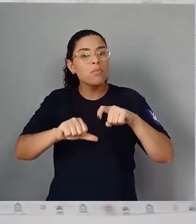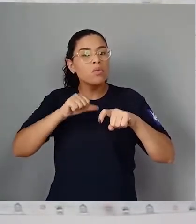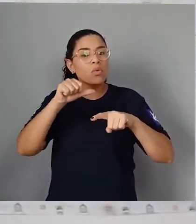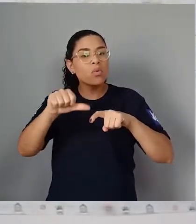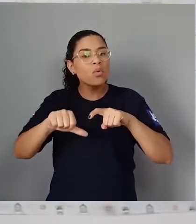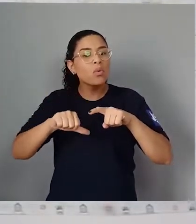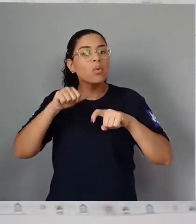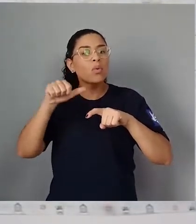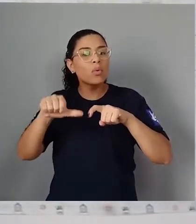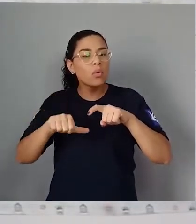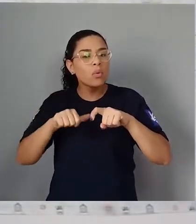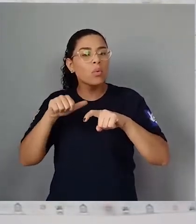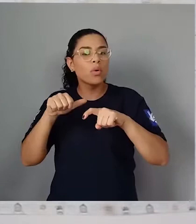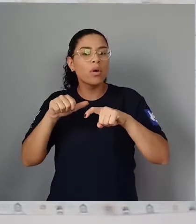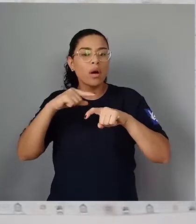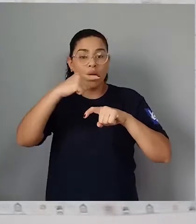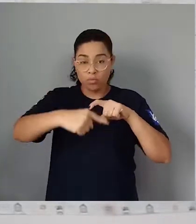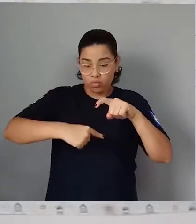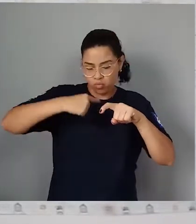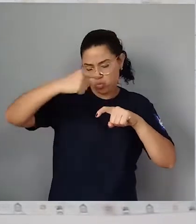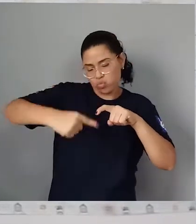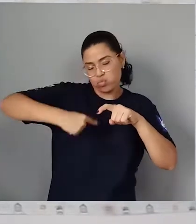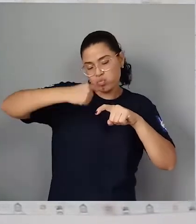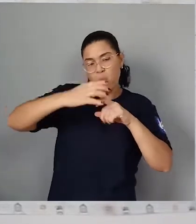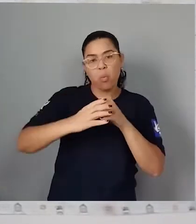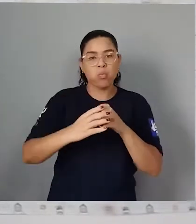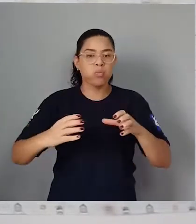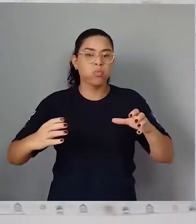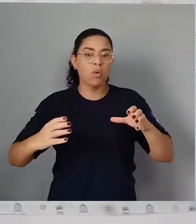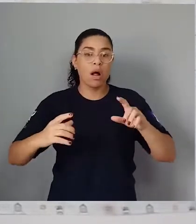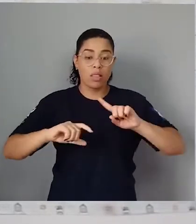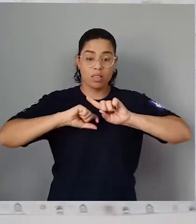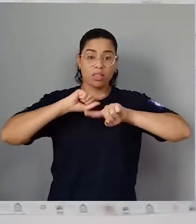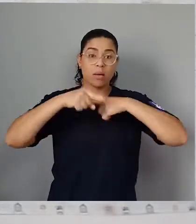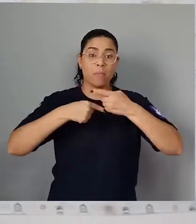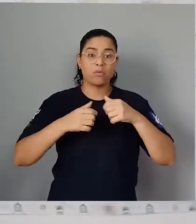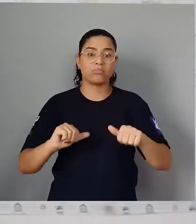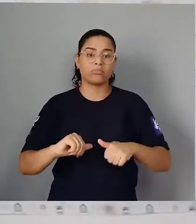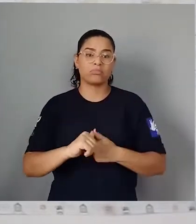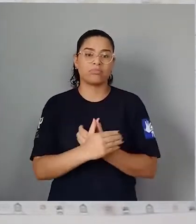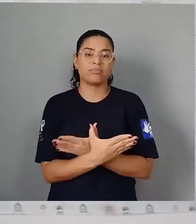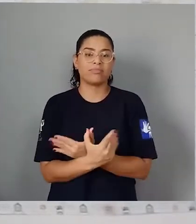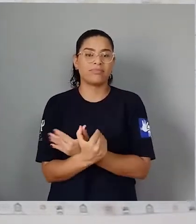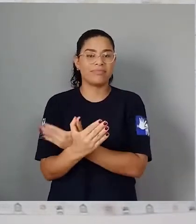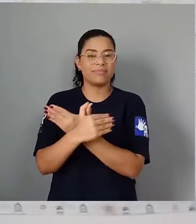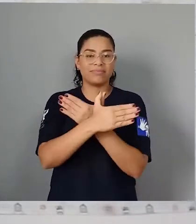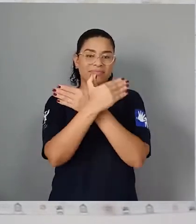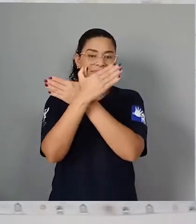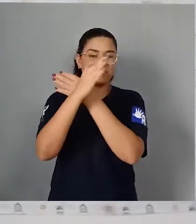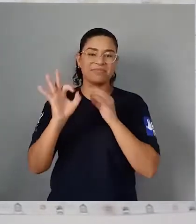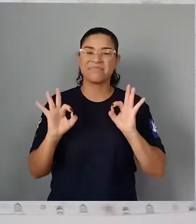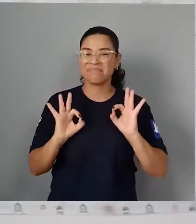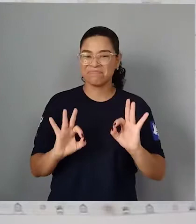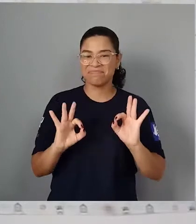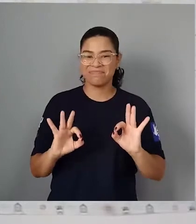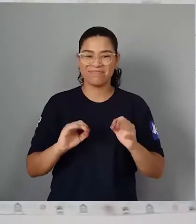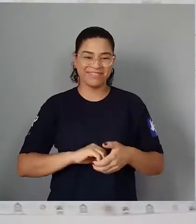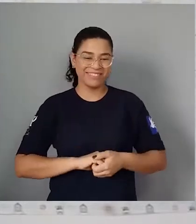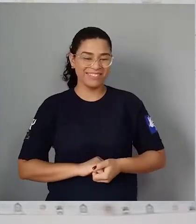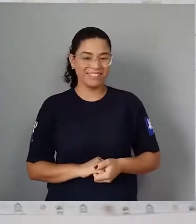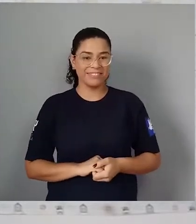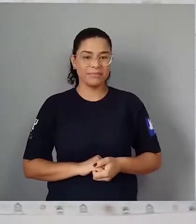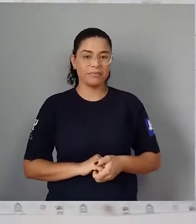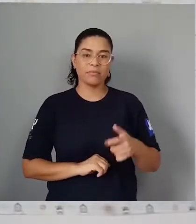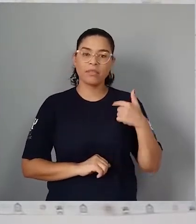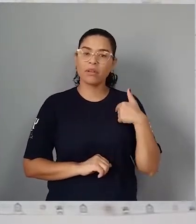peres Ela entra no casulo E sai de lá uma borboleta linda e perfeita E eu